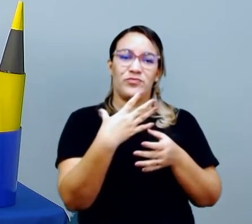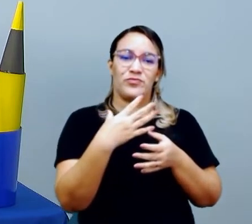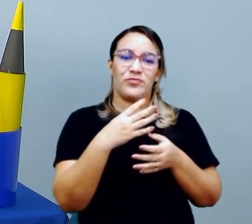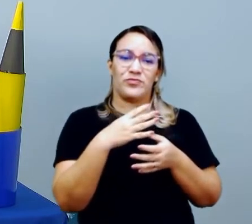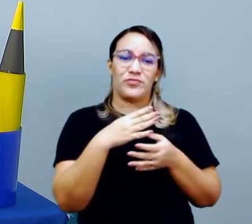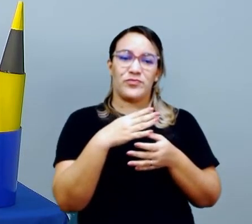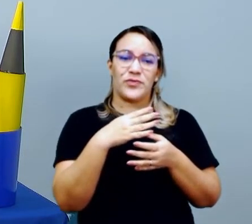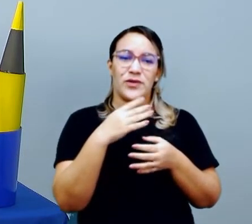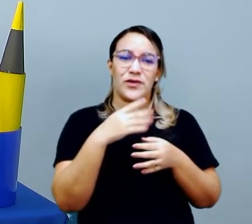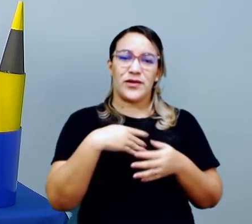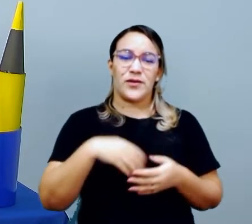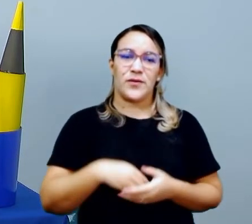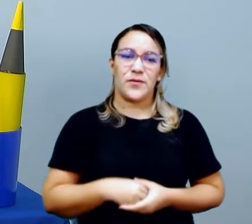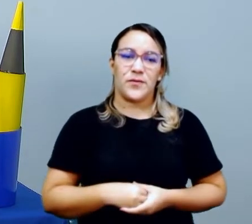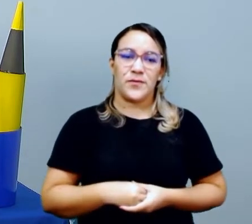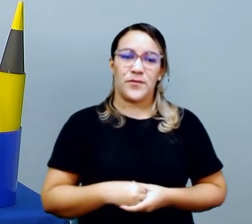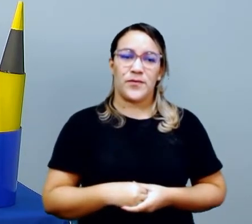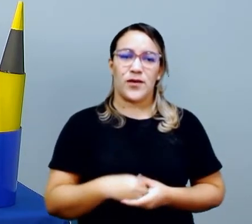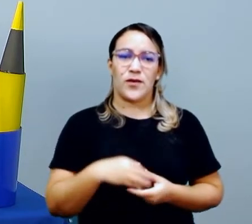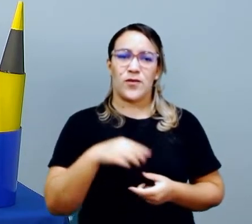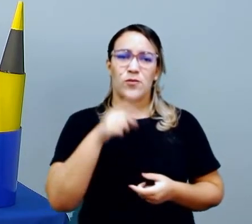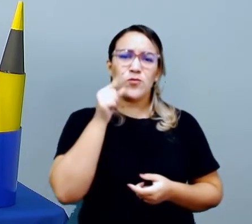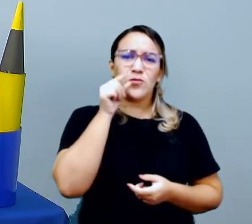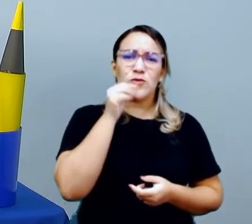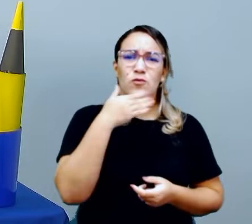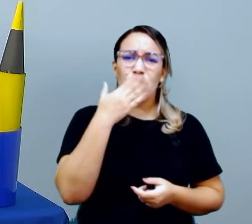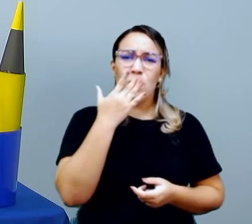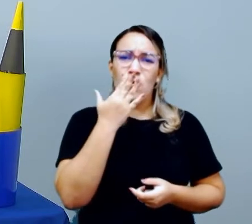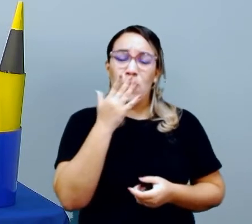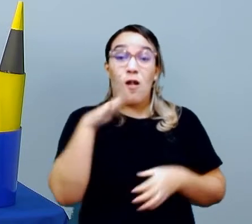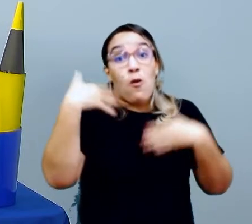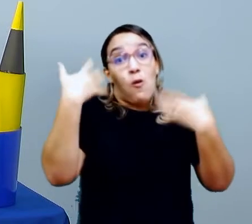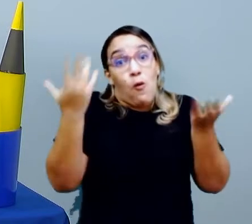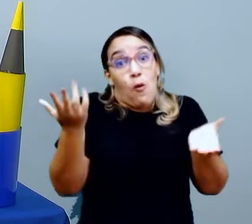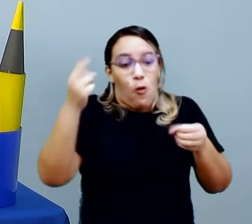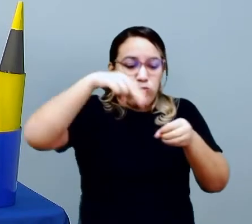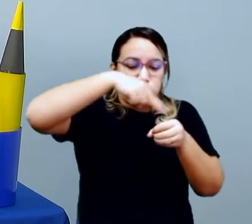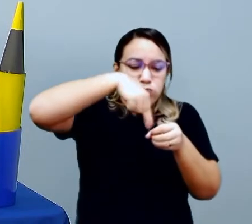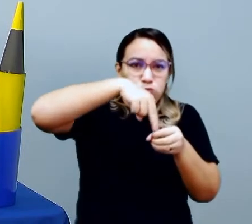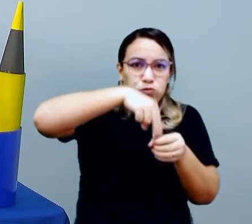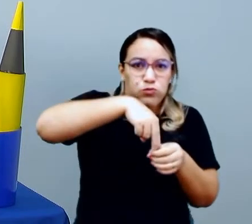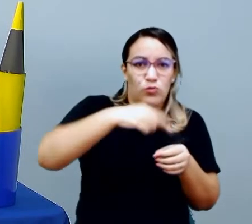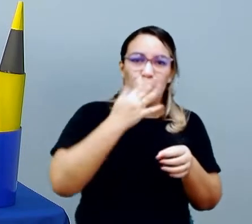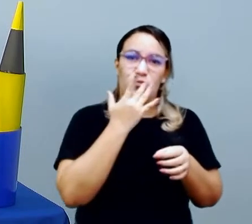vai pintar, tá certo? Usando a tinta que vocês têm em casa, tá certo?